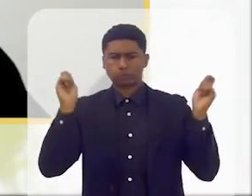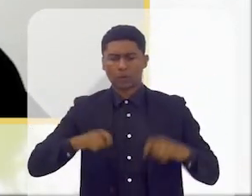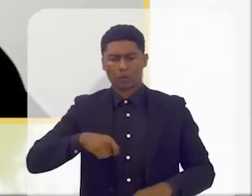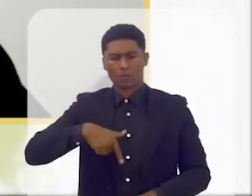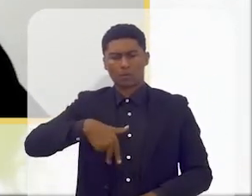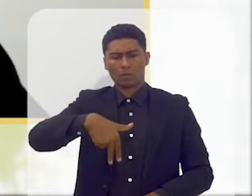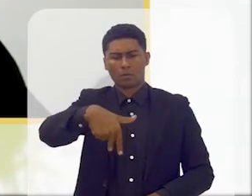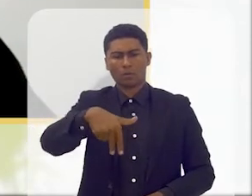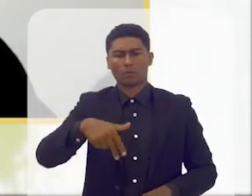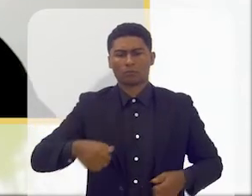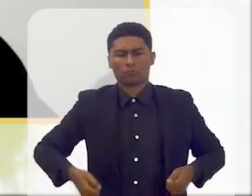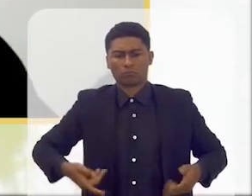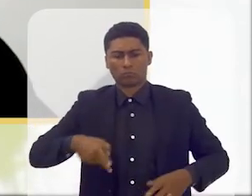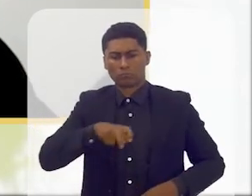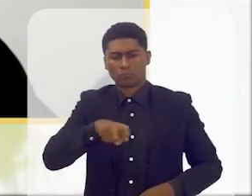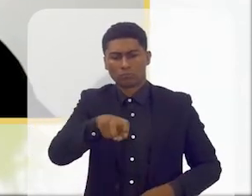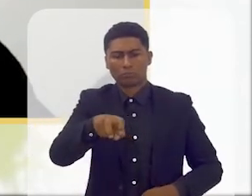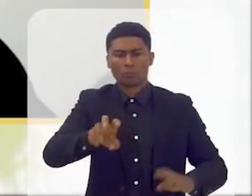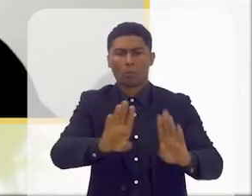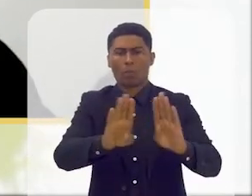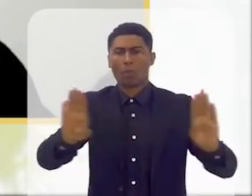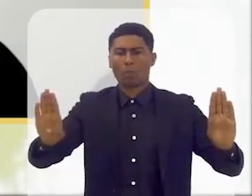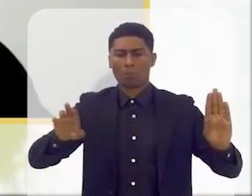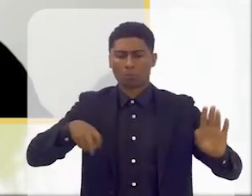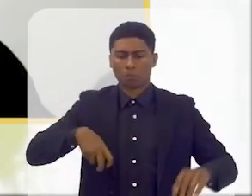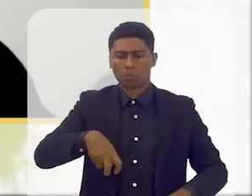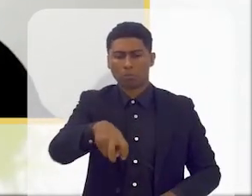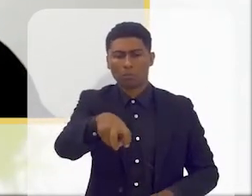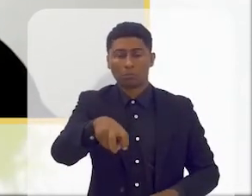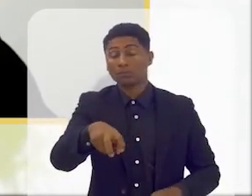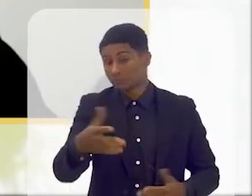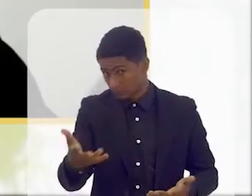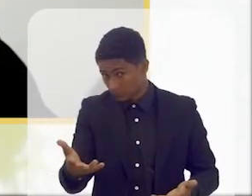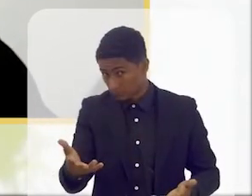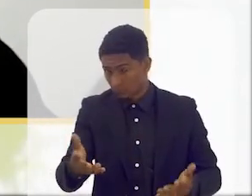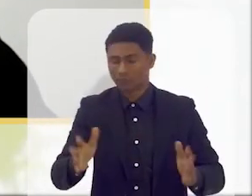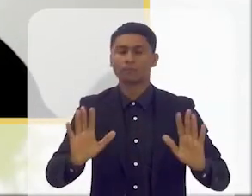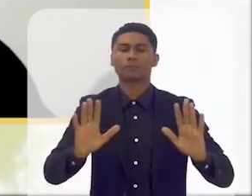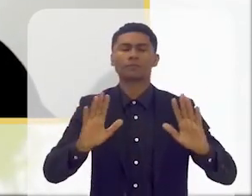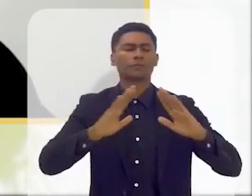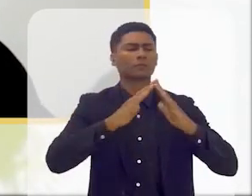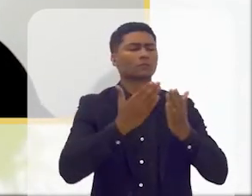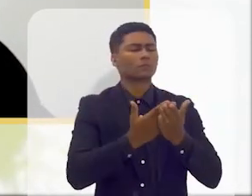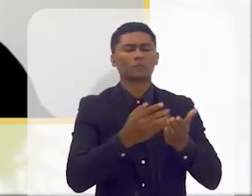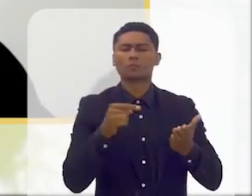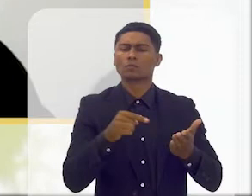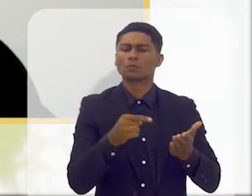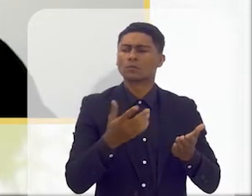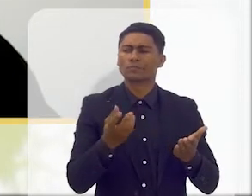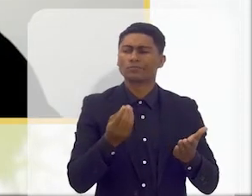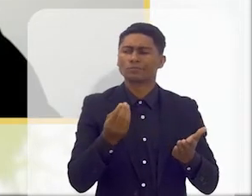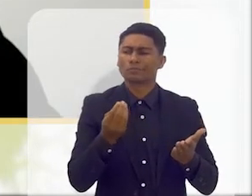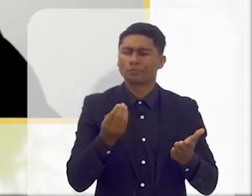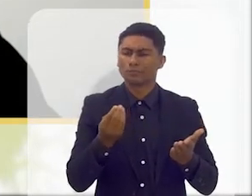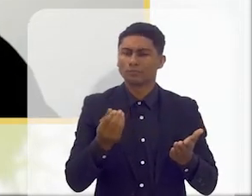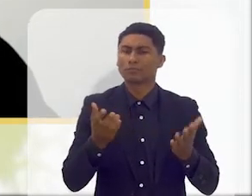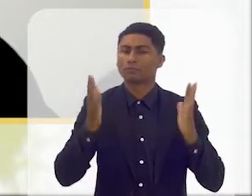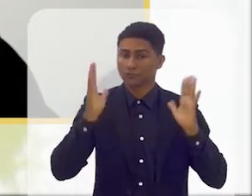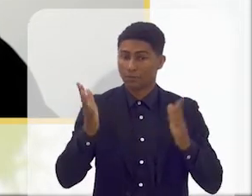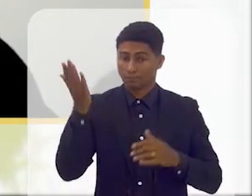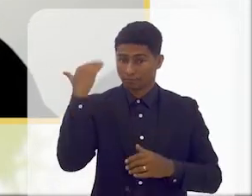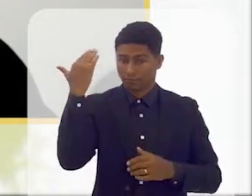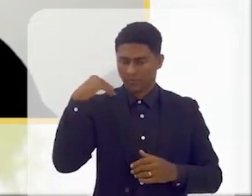permite que todos cheguem. Então, vamos transpor isto para a escola. É um movimento que já